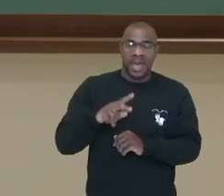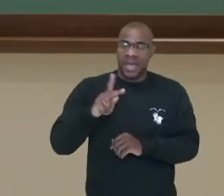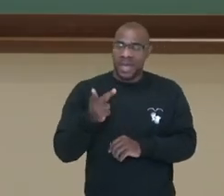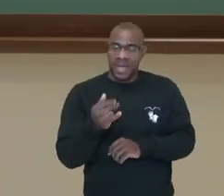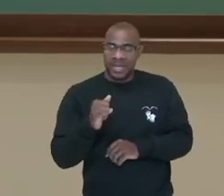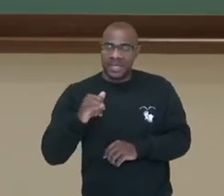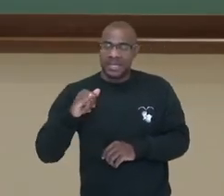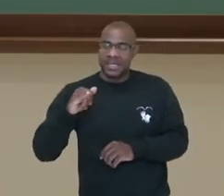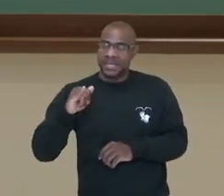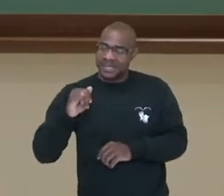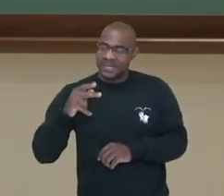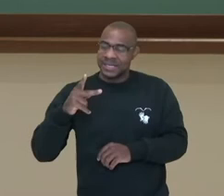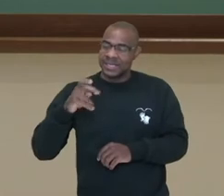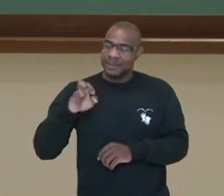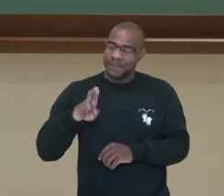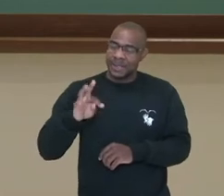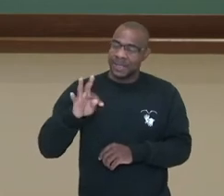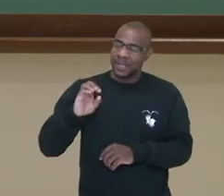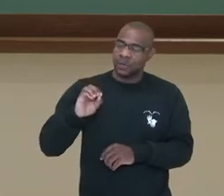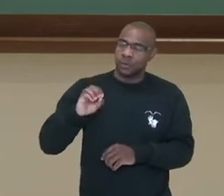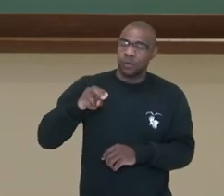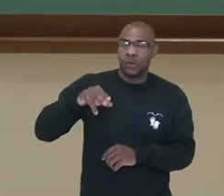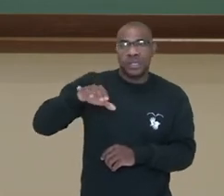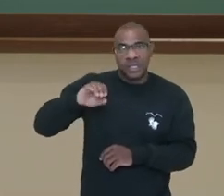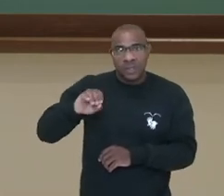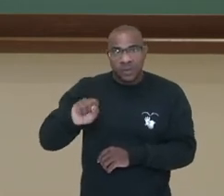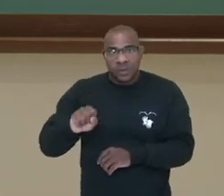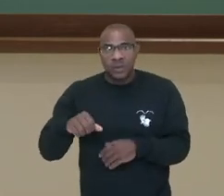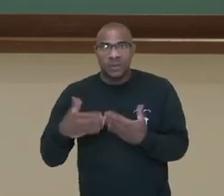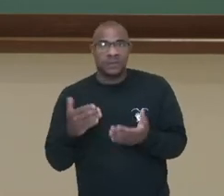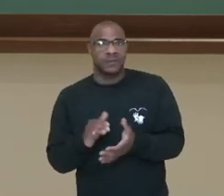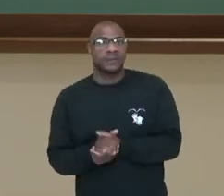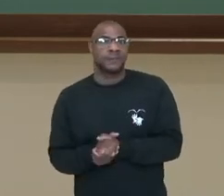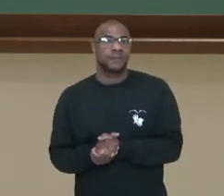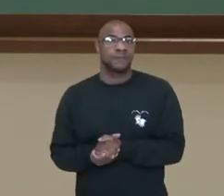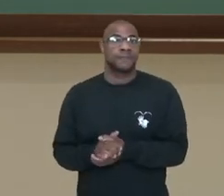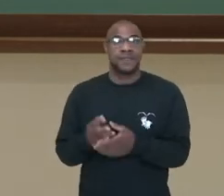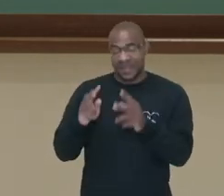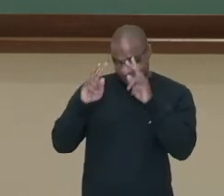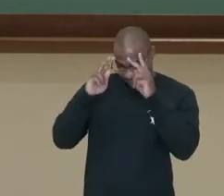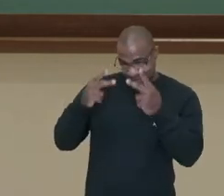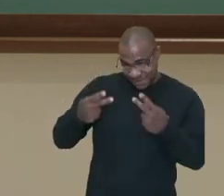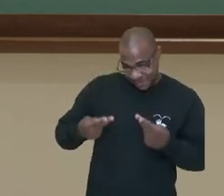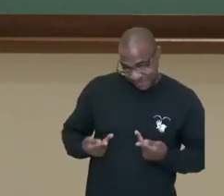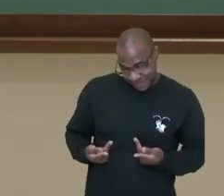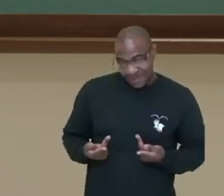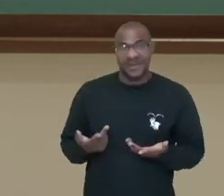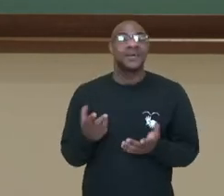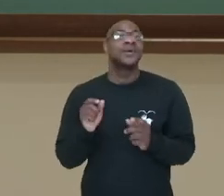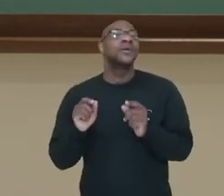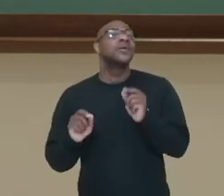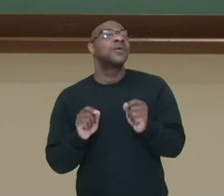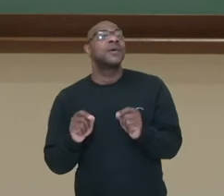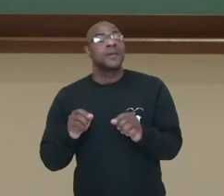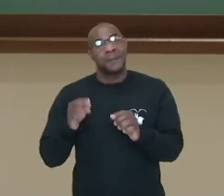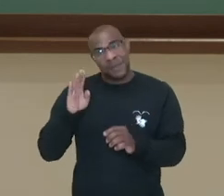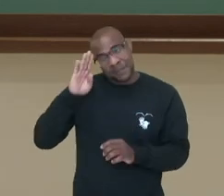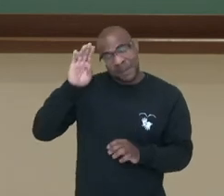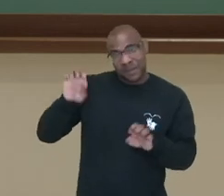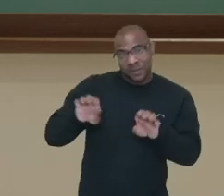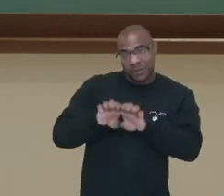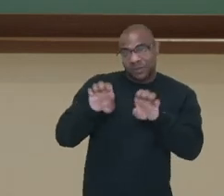relação ao ambiente. Bom, nos humanos, né? Nos vertebrados, as principais estruturas que são